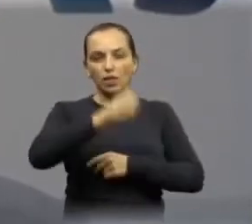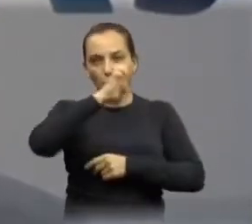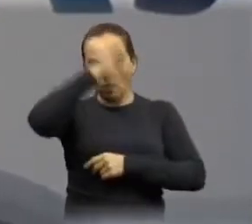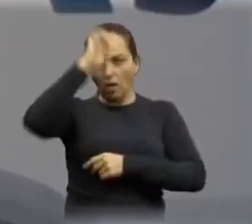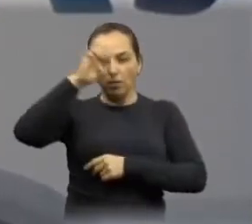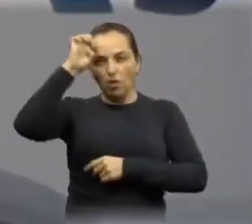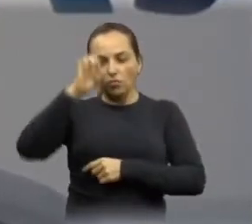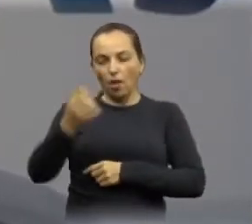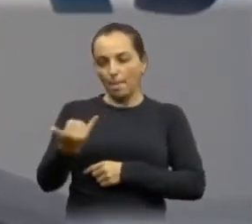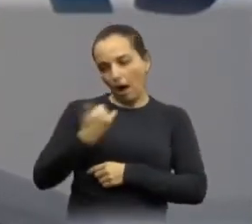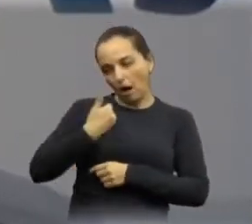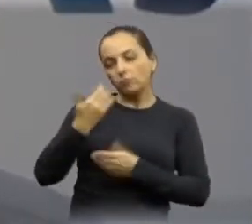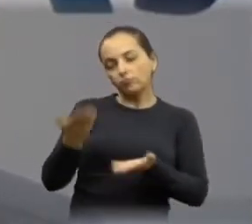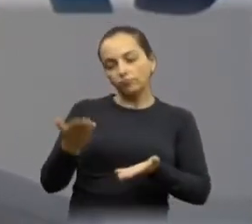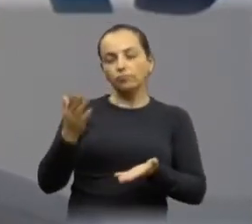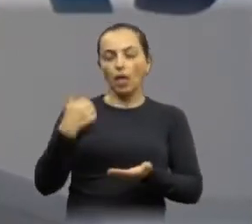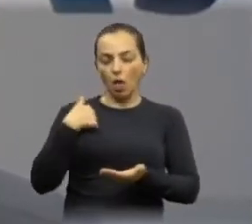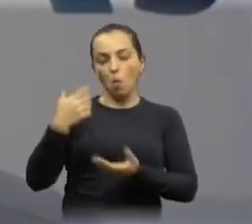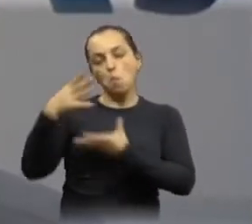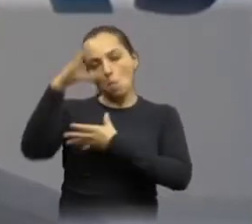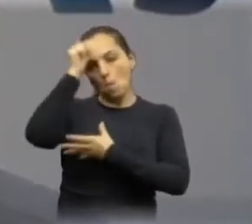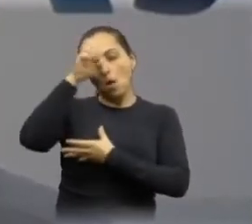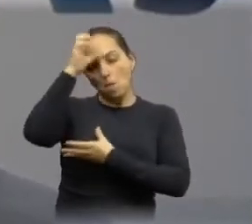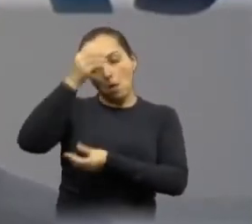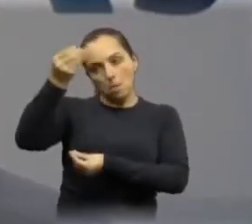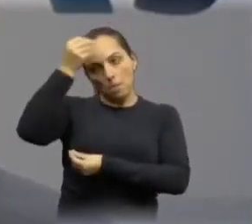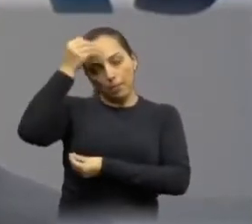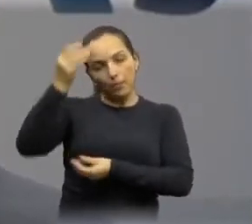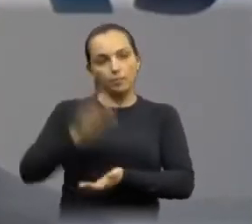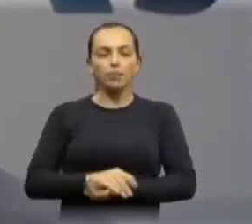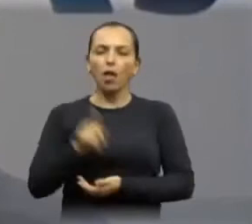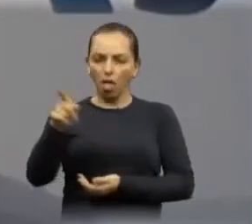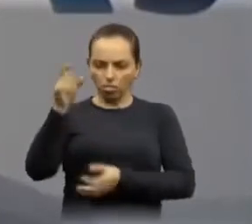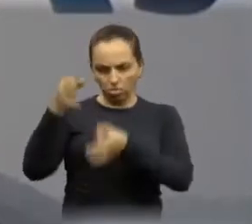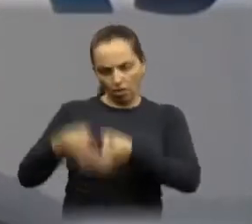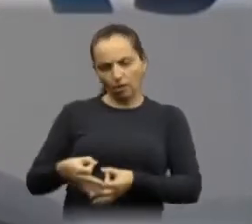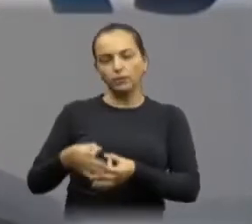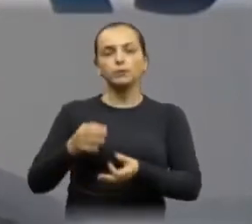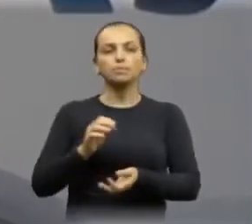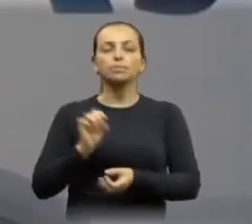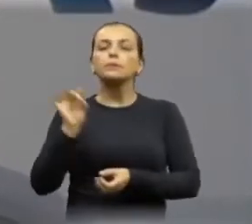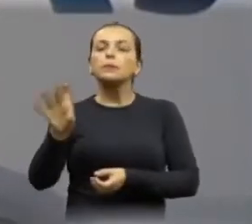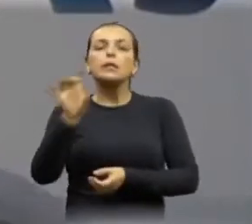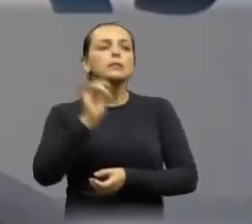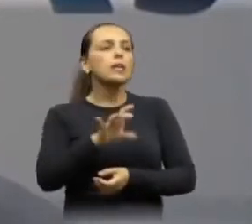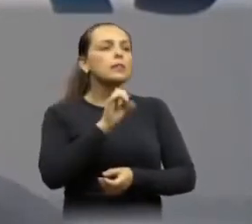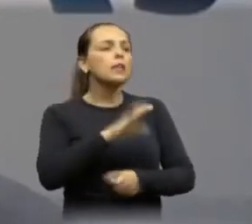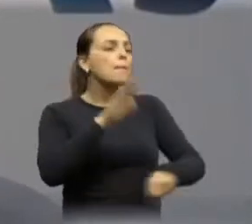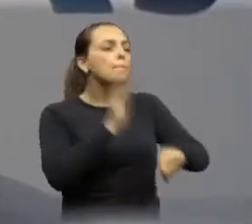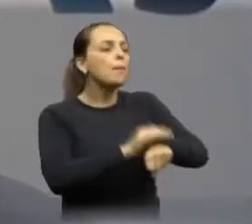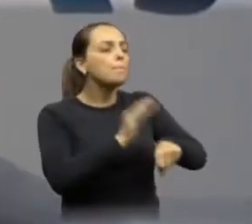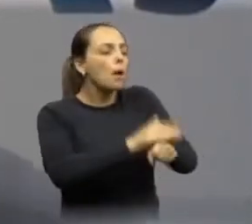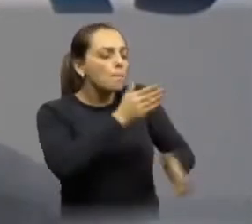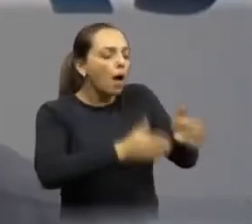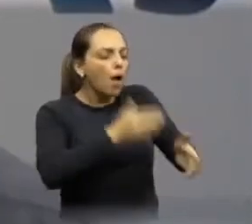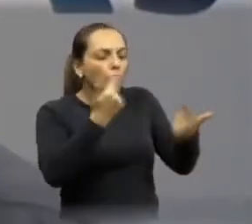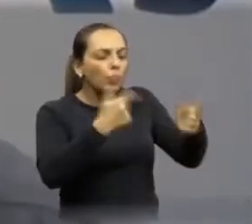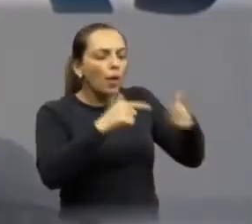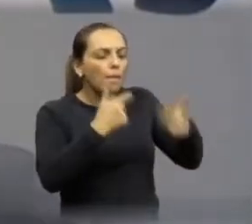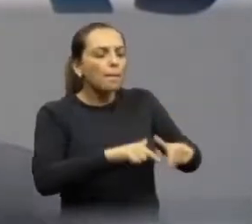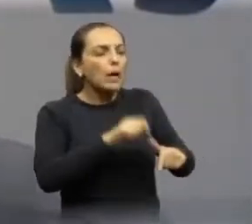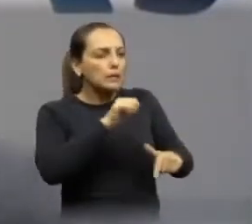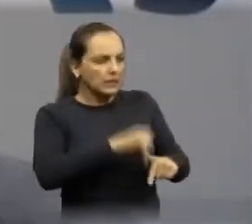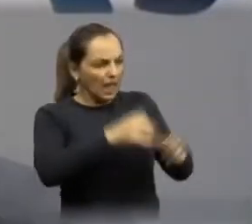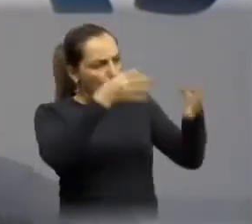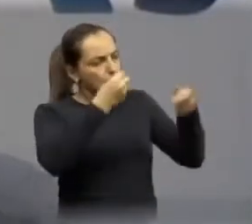mim, né? E eu aprendi muito isso. Eu aprendi isso com ele. E ele tem razão. Cada um é dono de seu mandato. E quem vai dizer